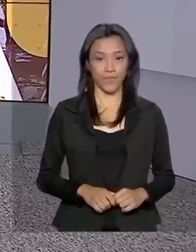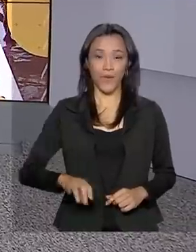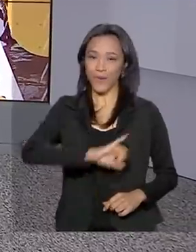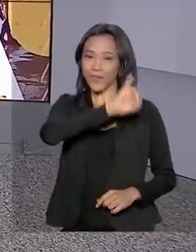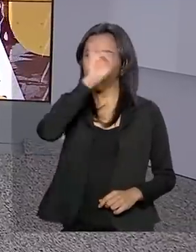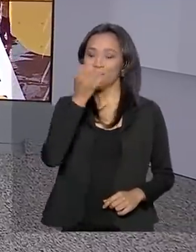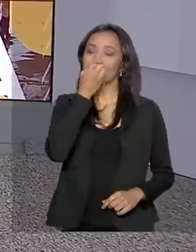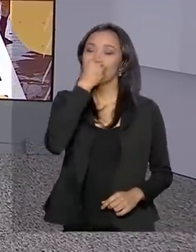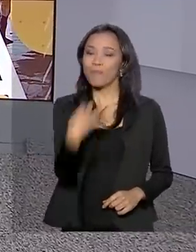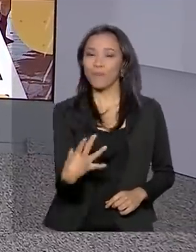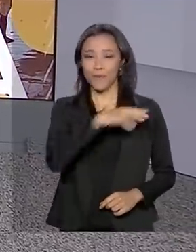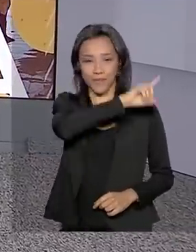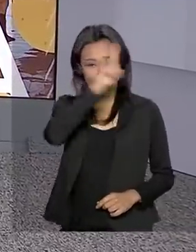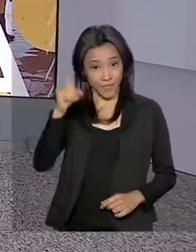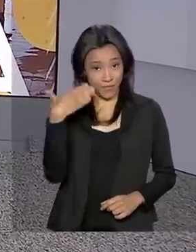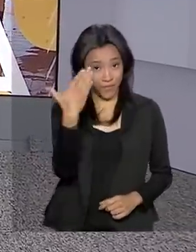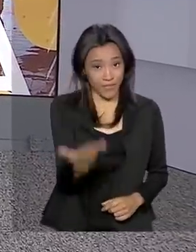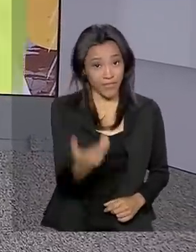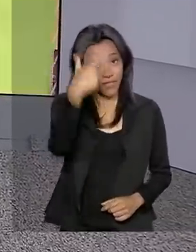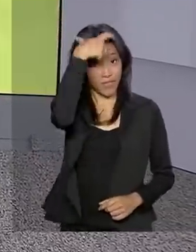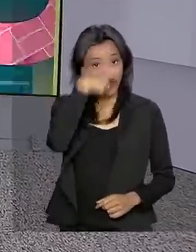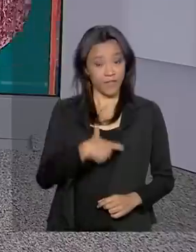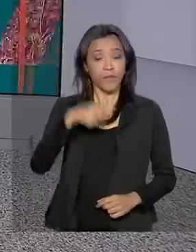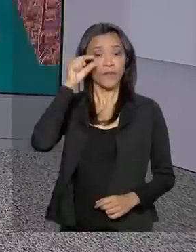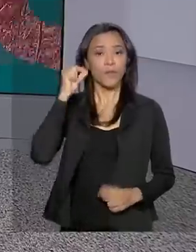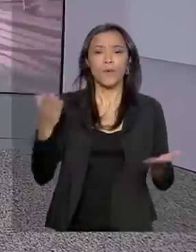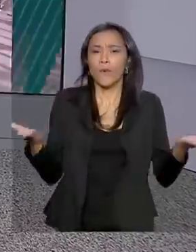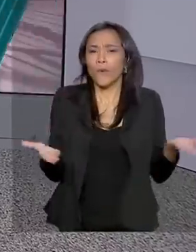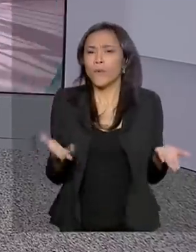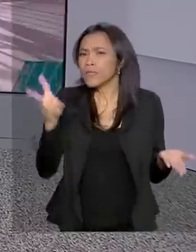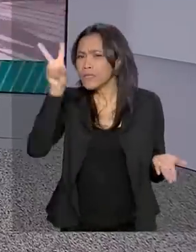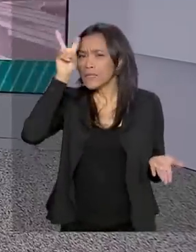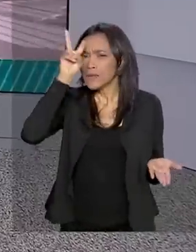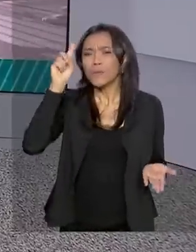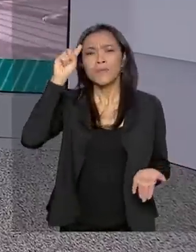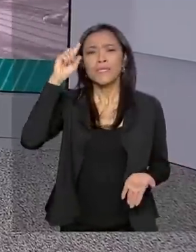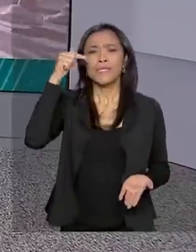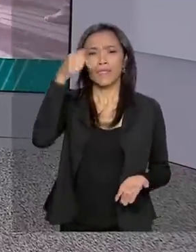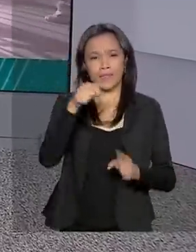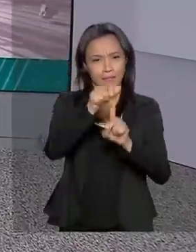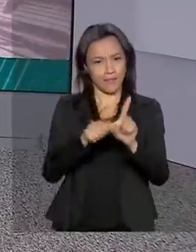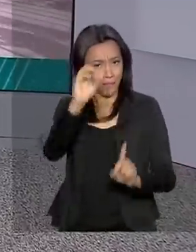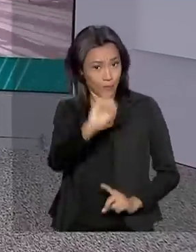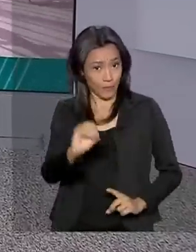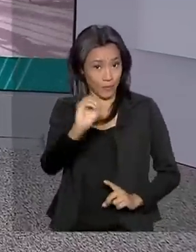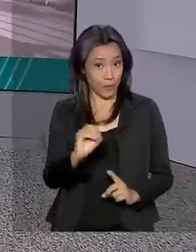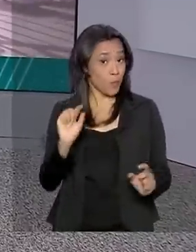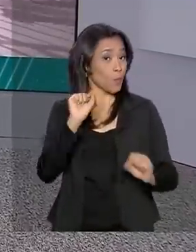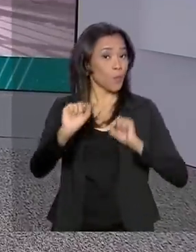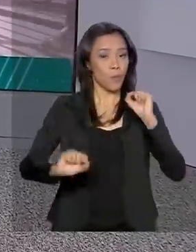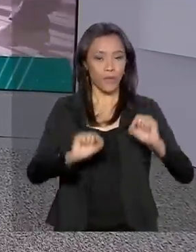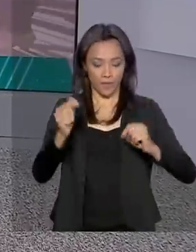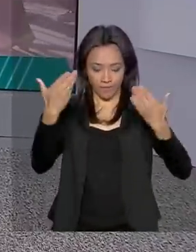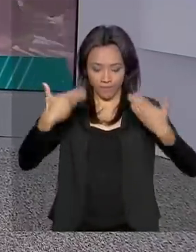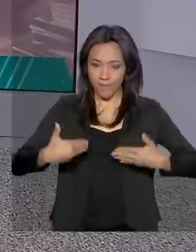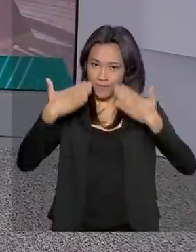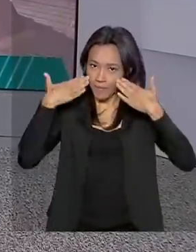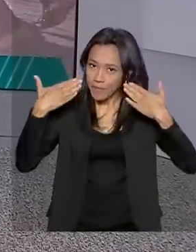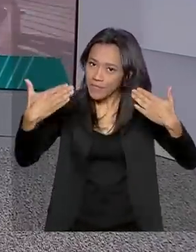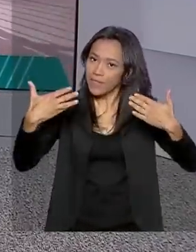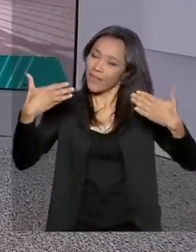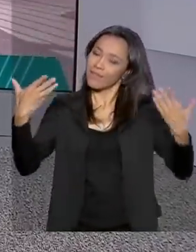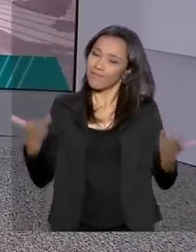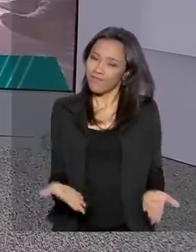Olá, bom dia pra você. Eu sou Mara Kenup e hoje é segunda-feira, 7 de outubro. Veja agora os destaques desta